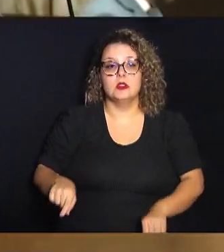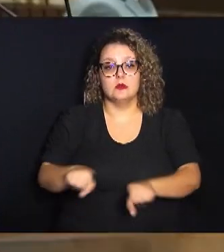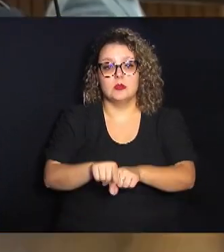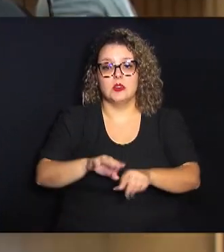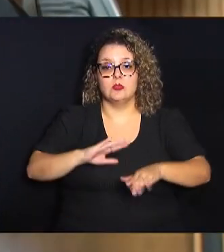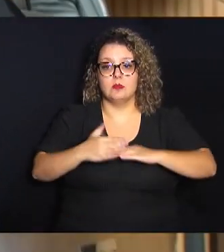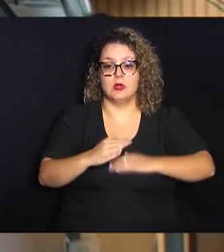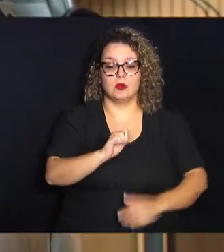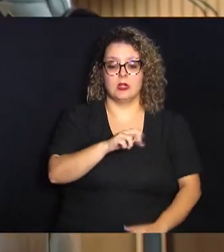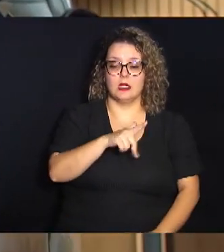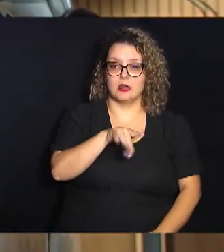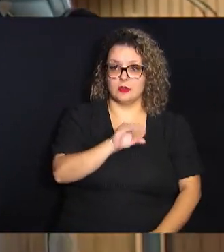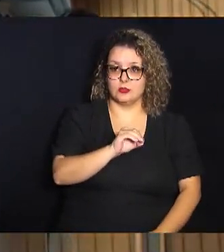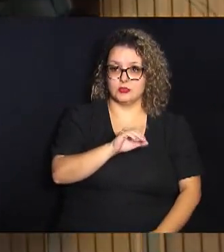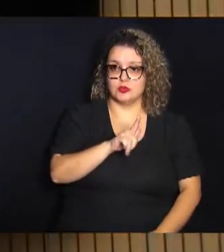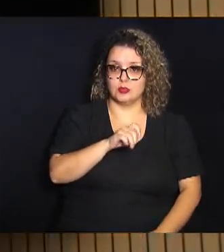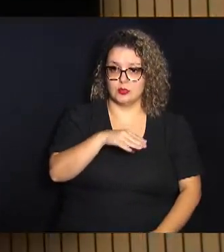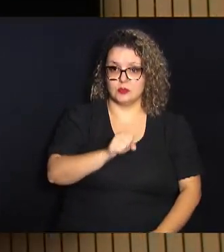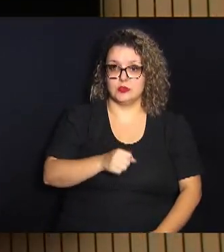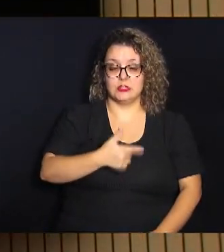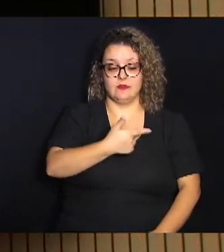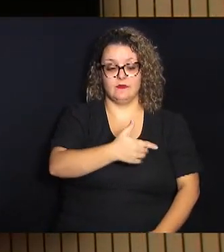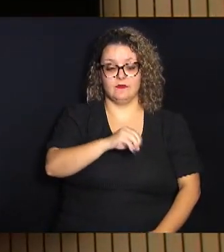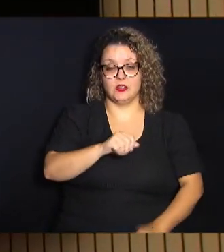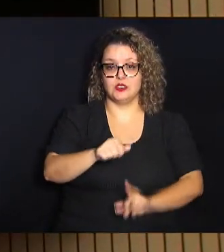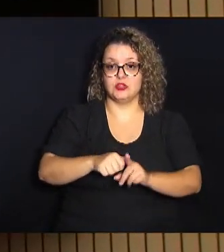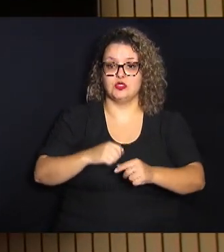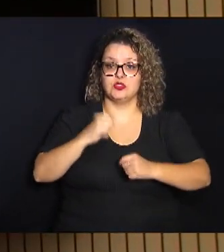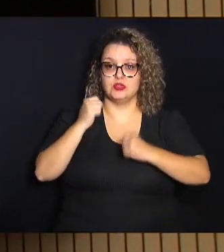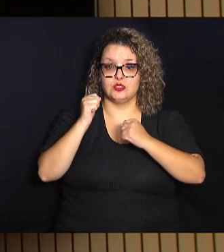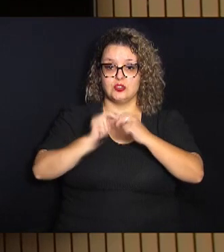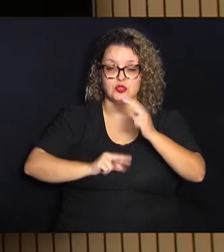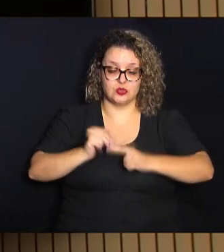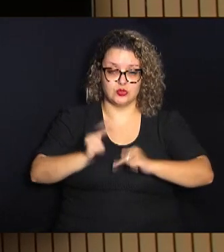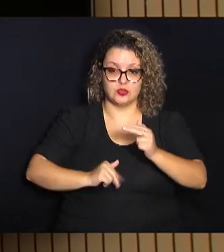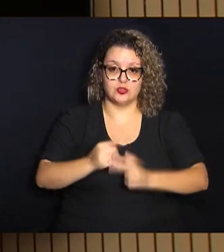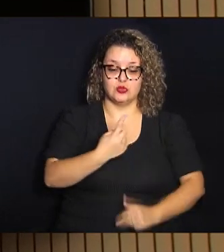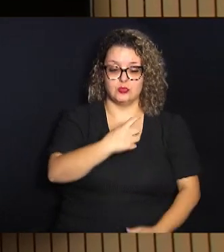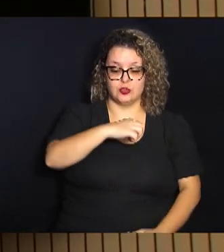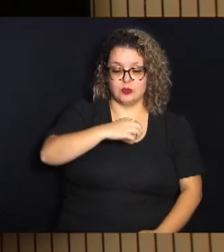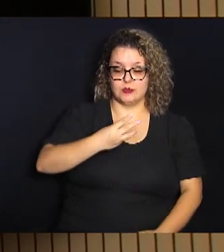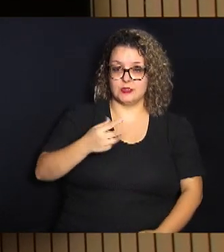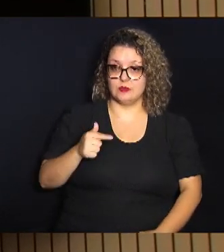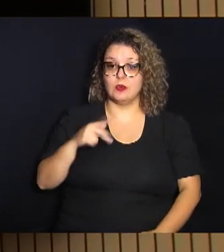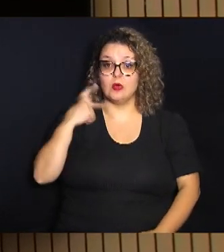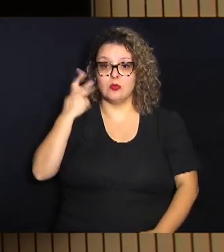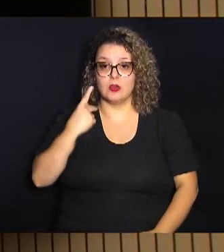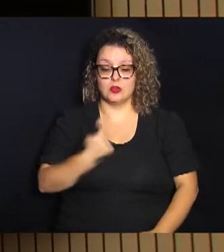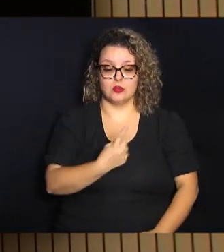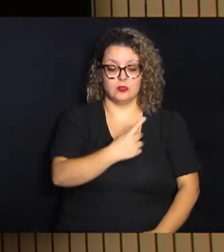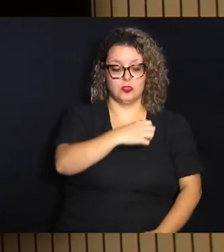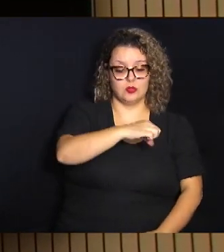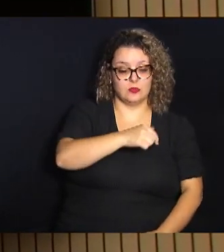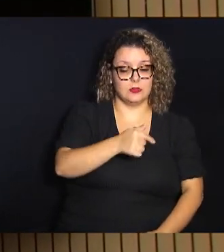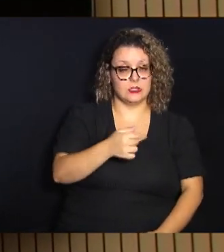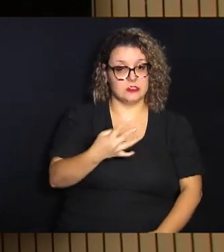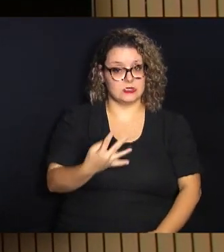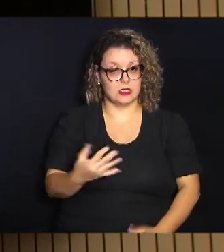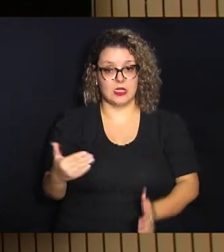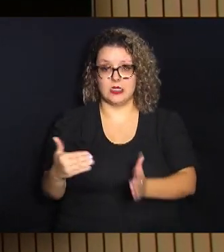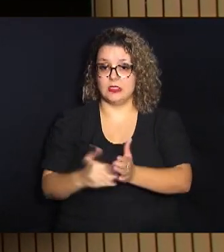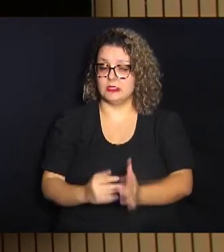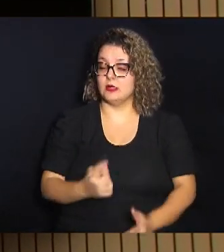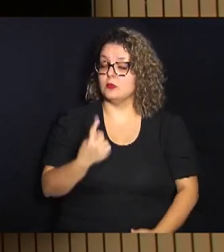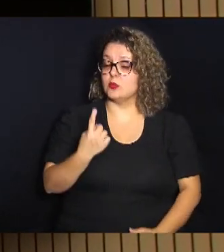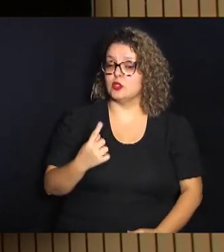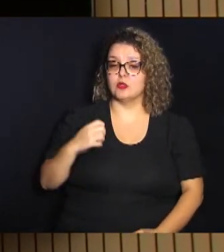Panuto nasceu em 20 de junho de 1937, foi vereador de 1974 a